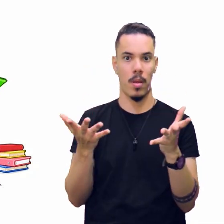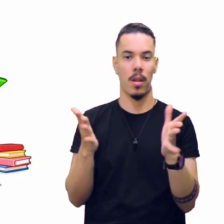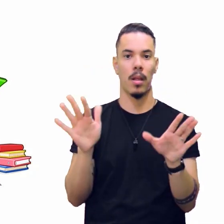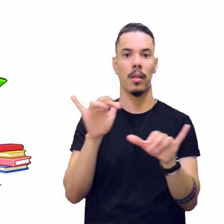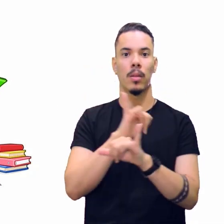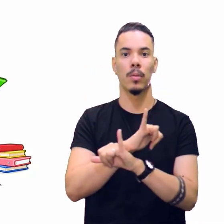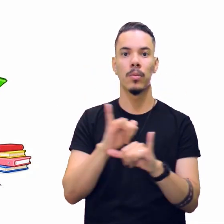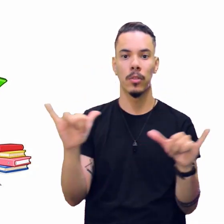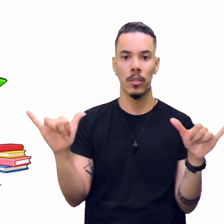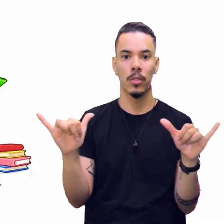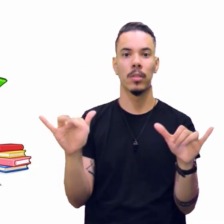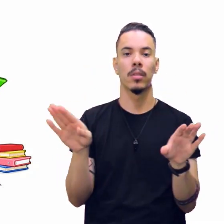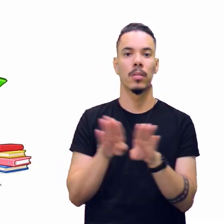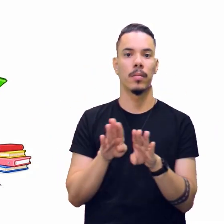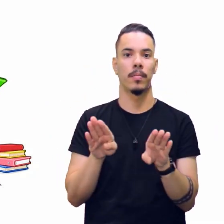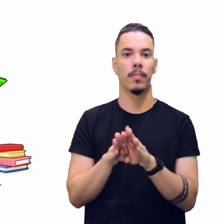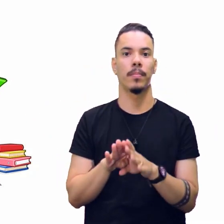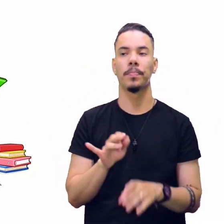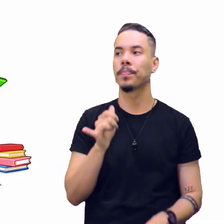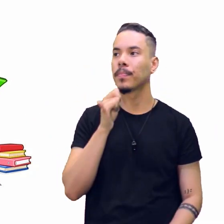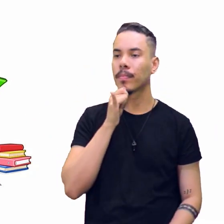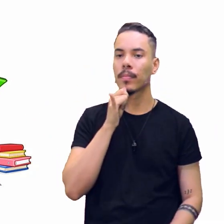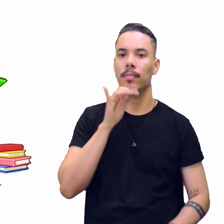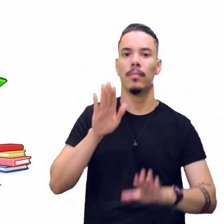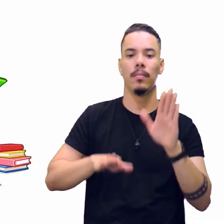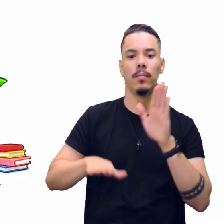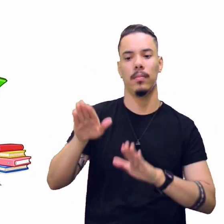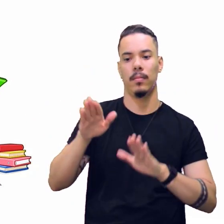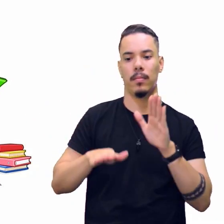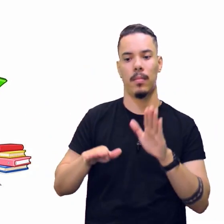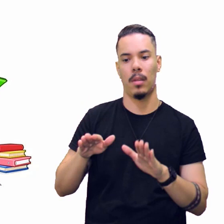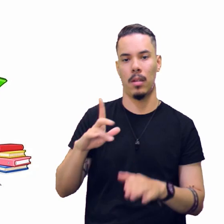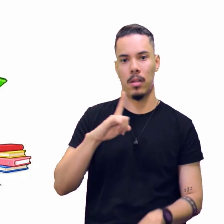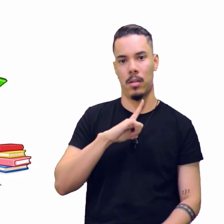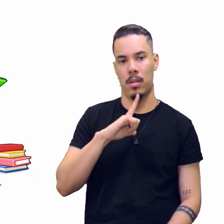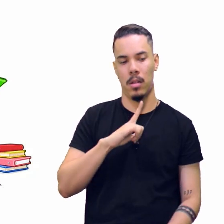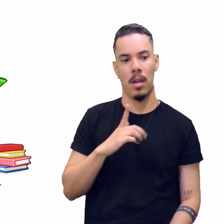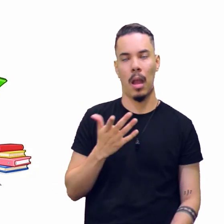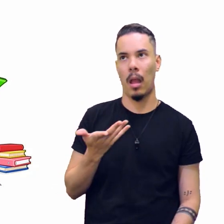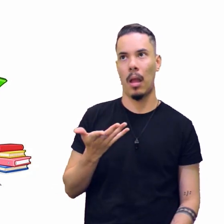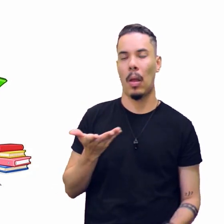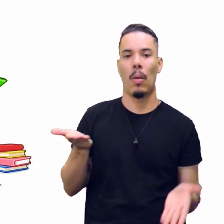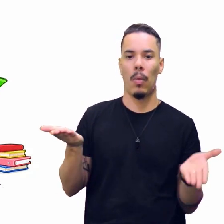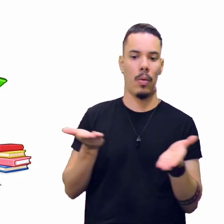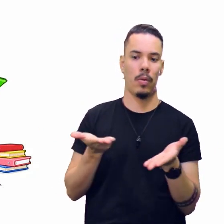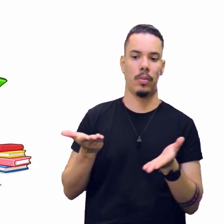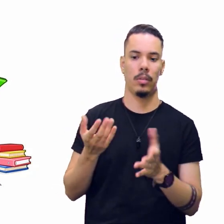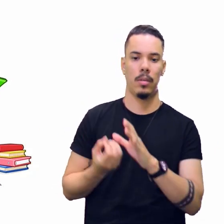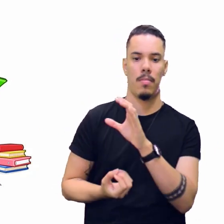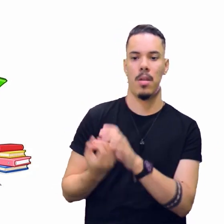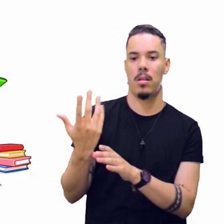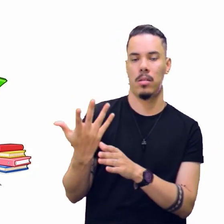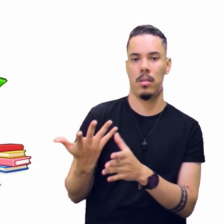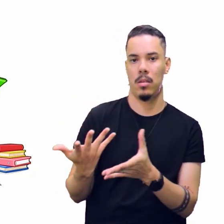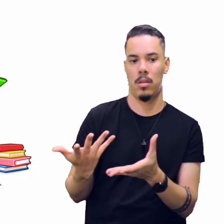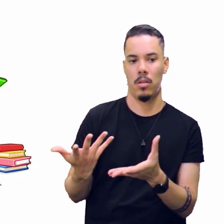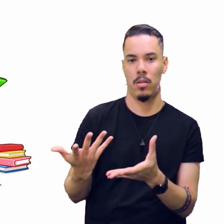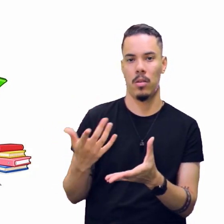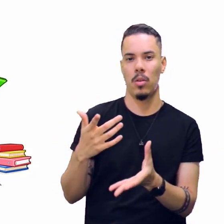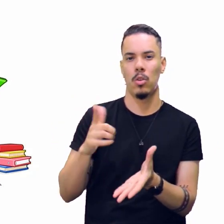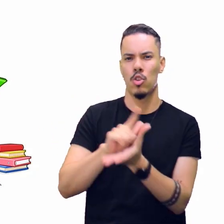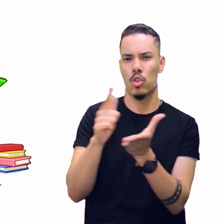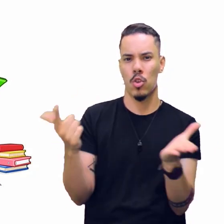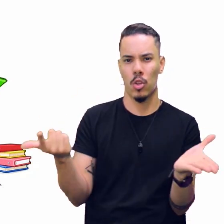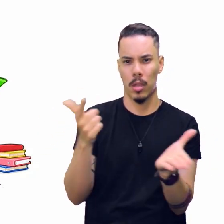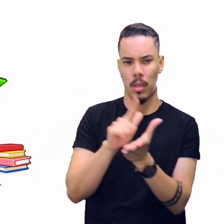Notícias sobre esse assunto. Às vezes, tem uma chamada, uma notícia. Ah, hoje apareceu lá, passou no